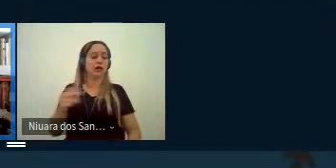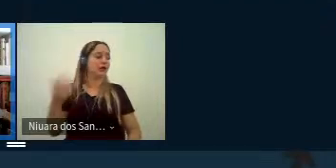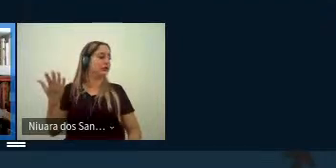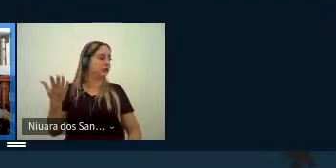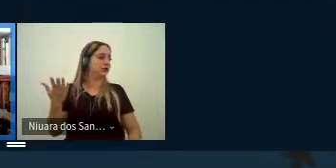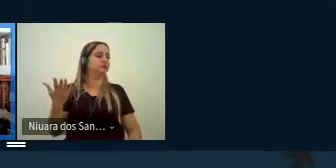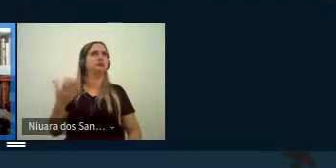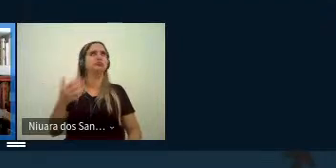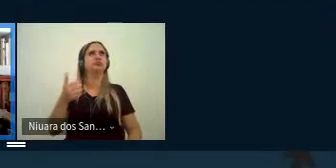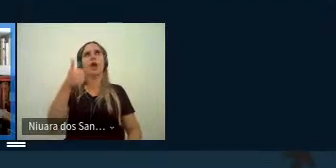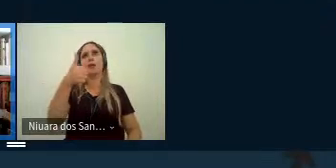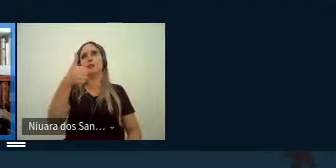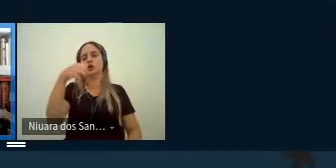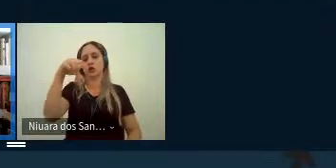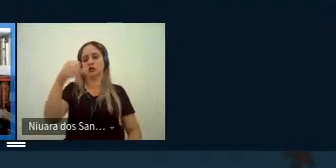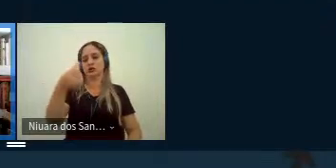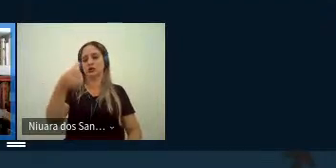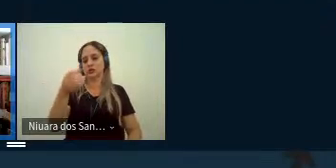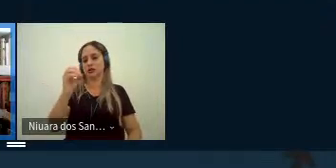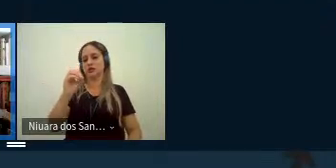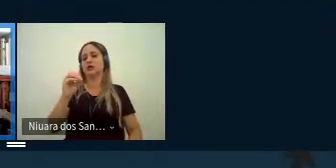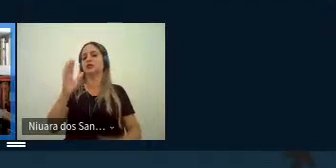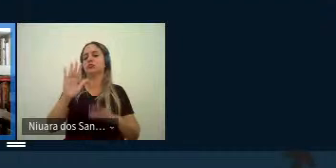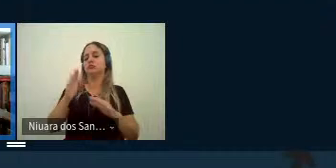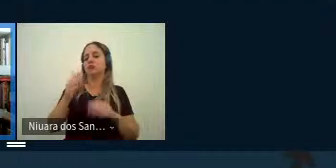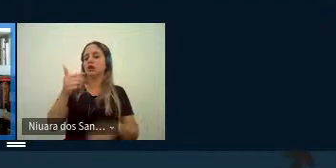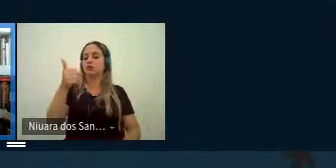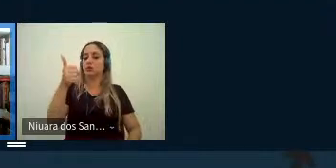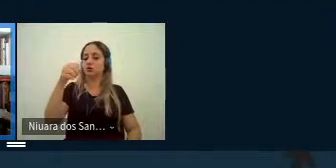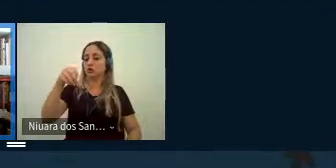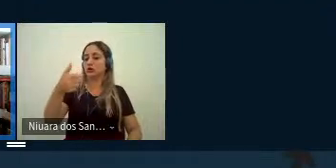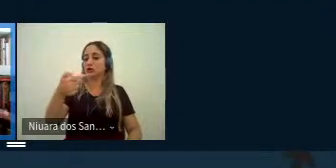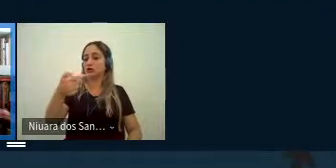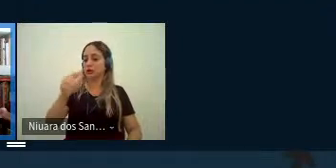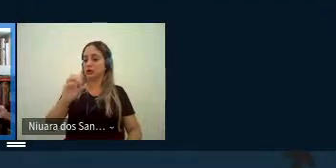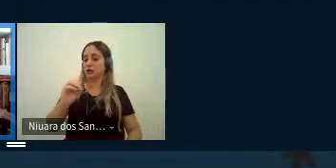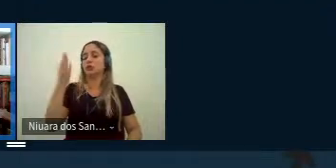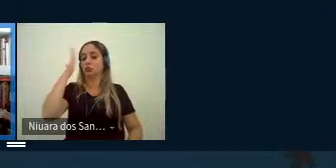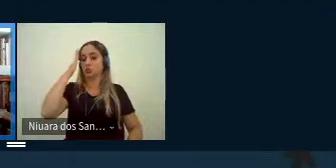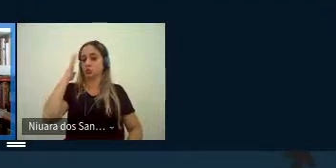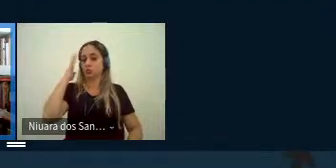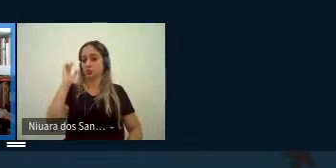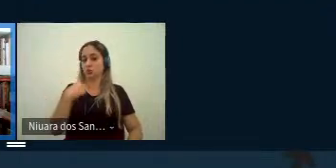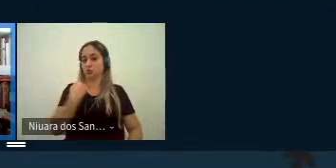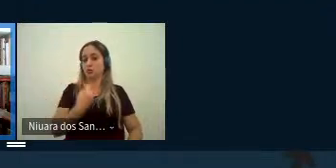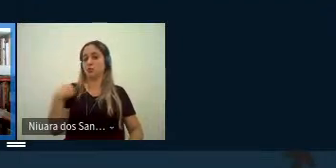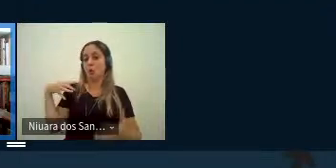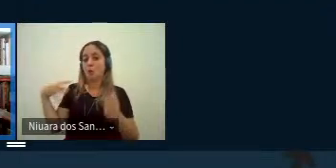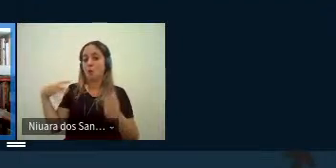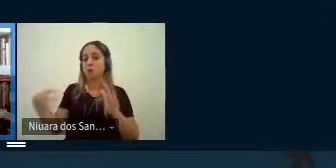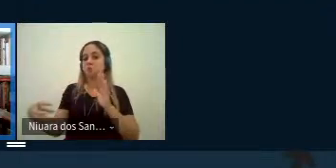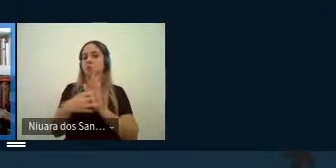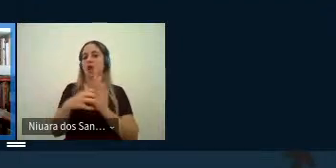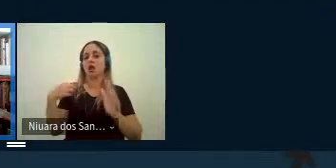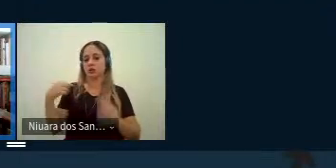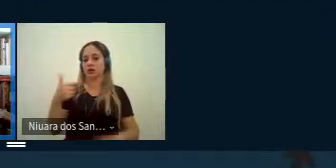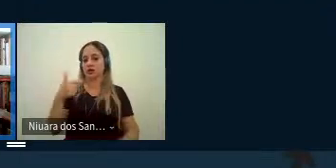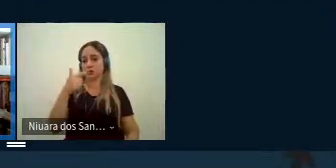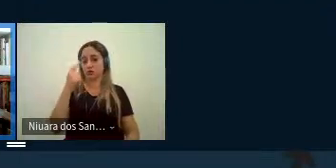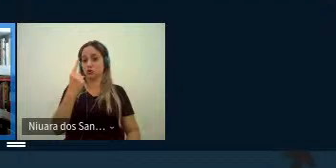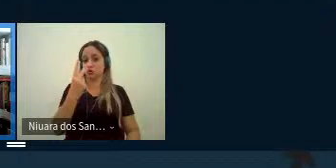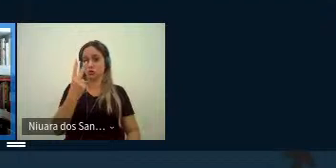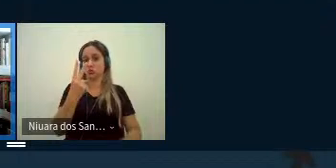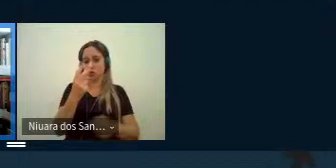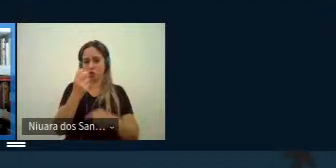1960 e 1970 como nós sabemos foram marcadas essas duas décadas